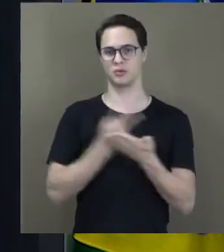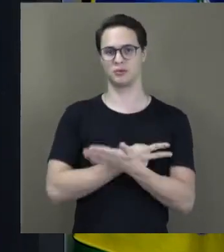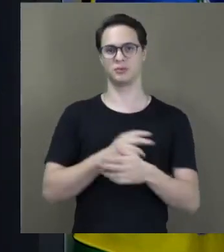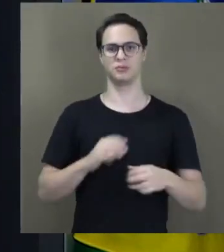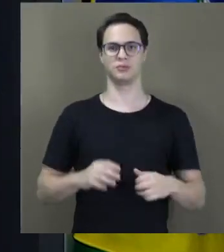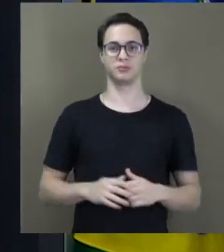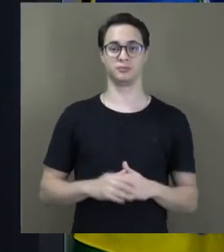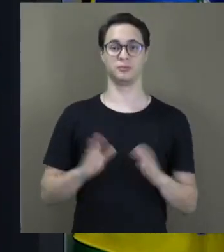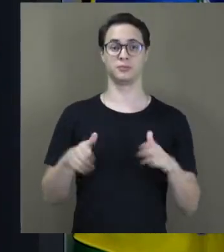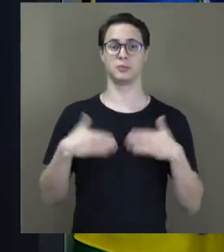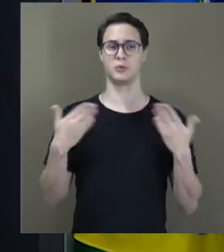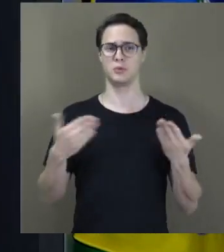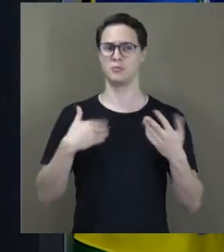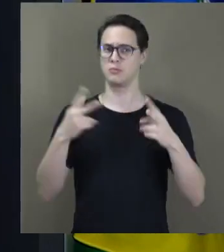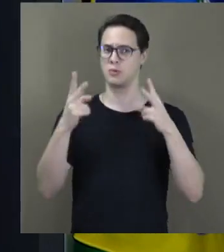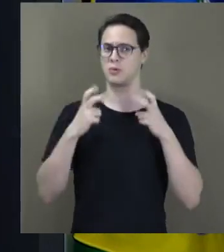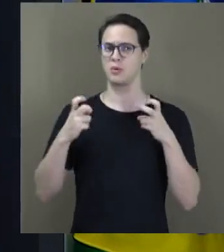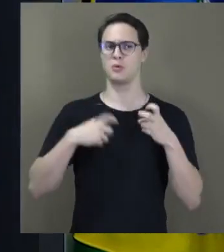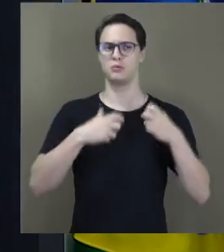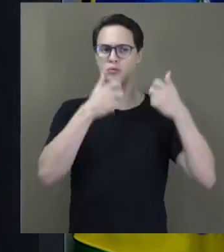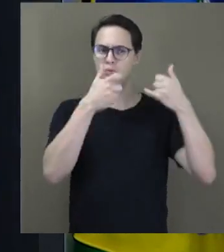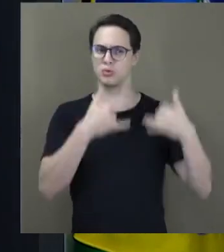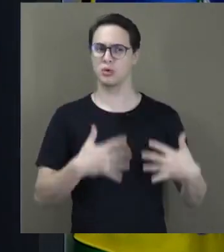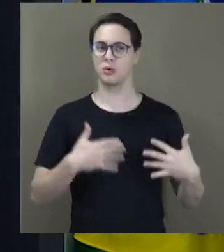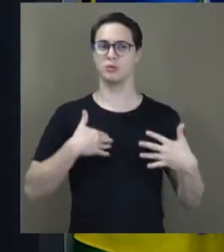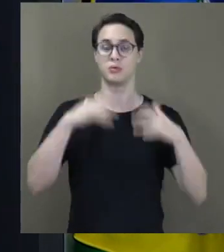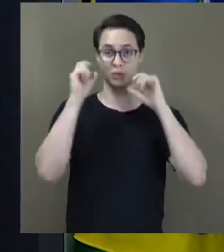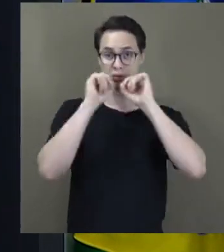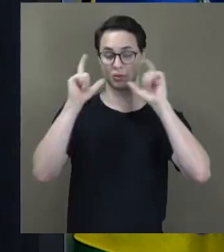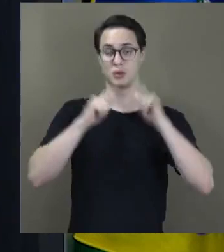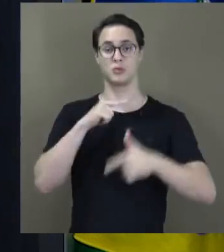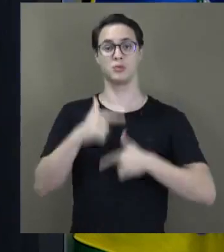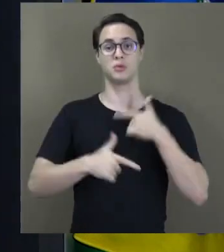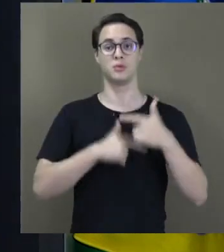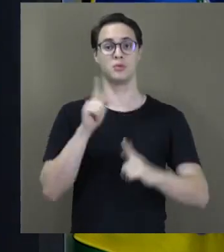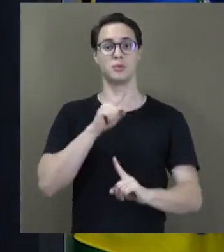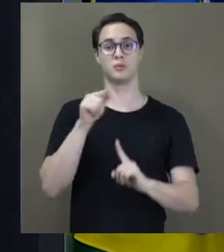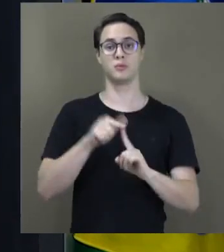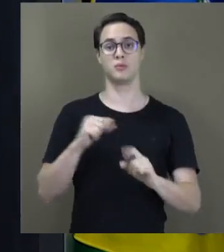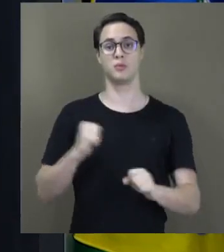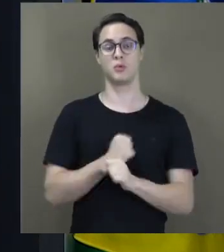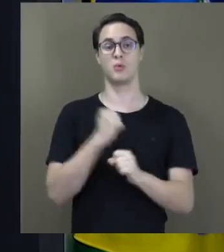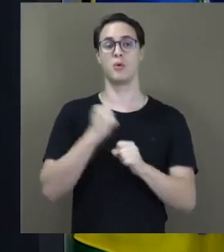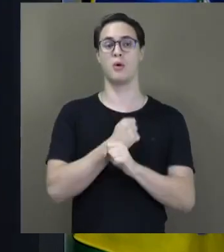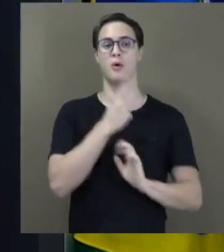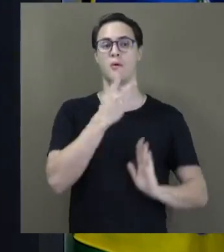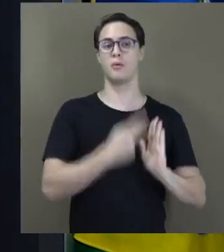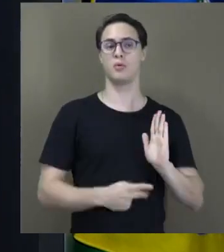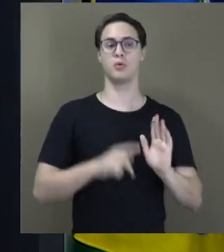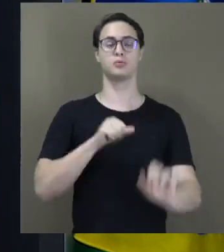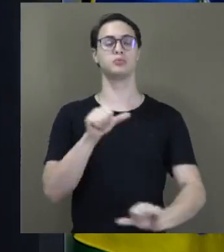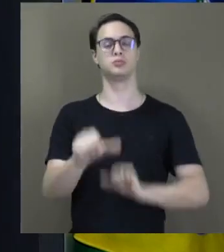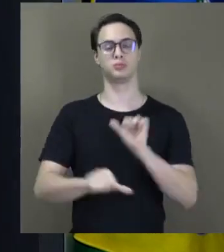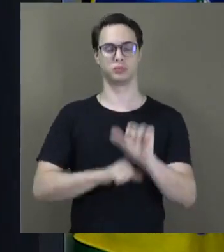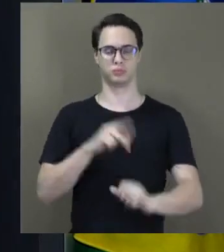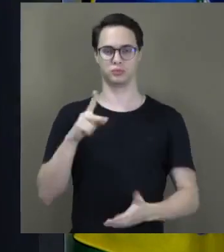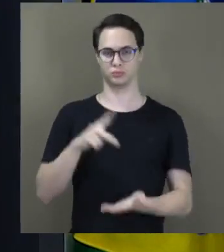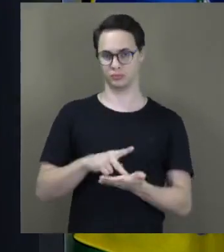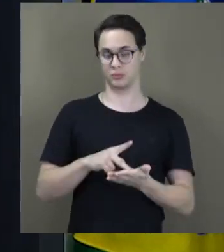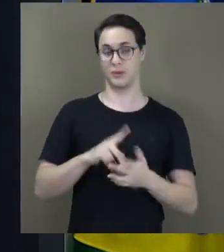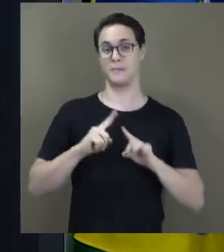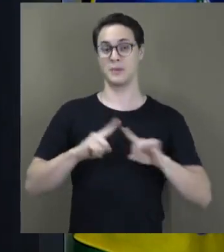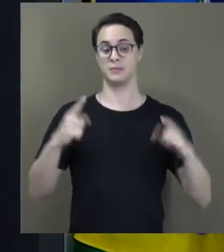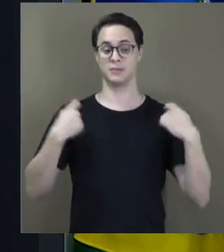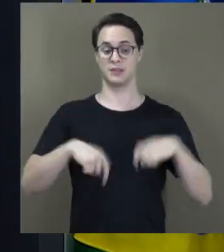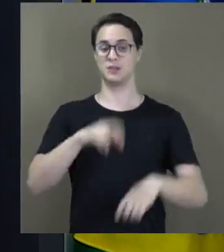Diante do tamanho respaldo, estou atento ao trabalho para a construção de programas transformadores, mas que tenham